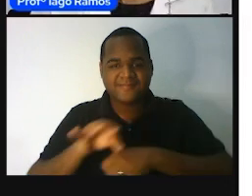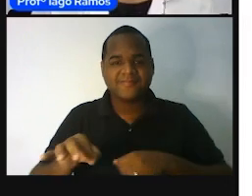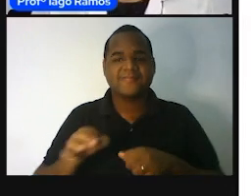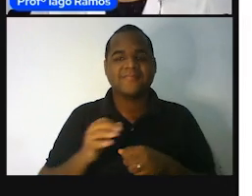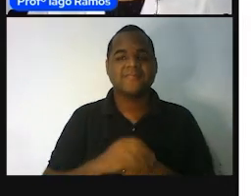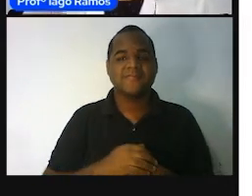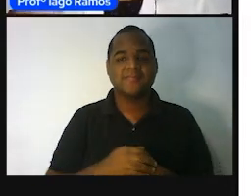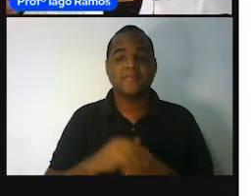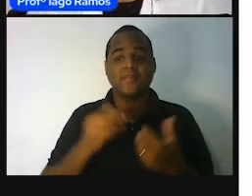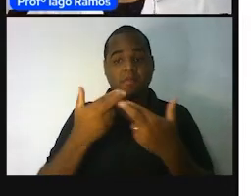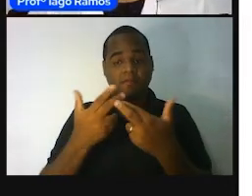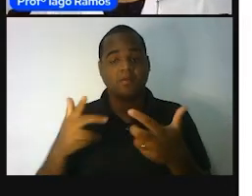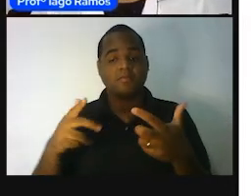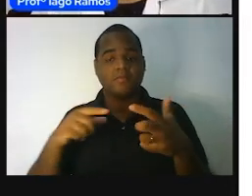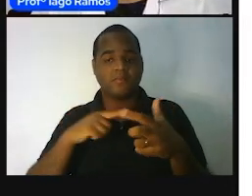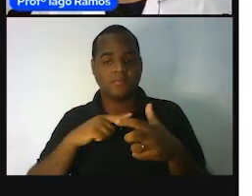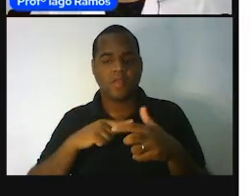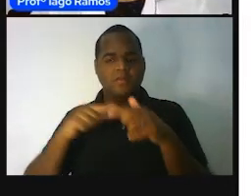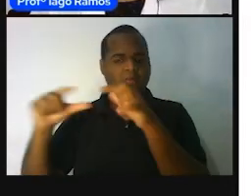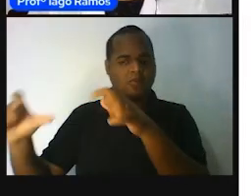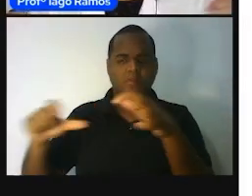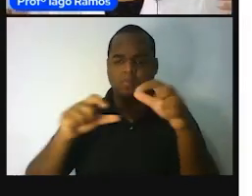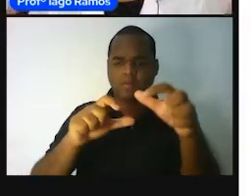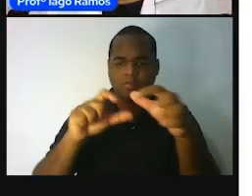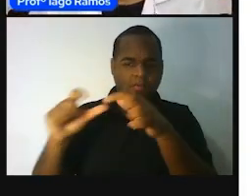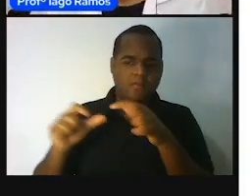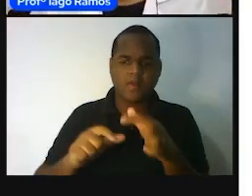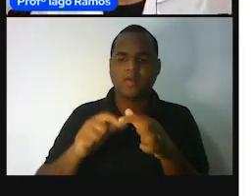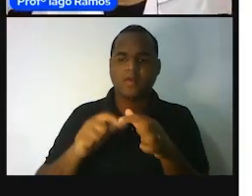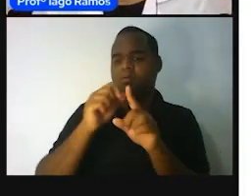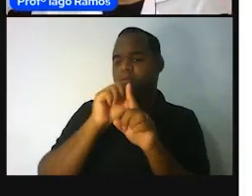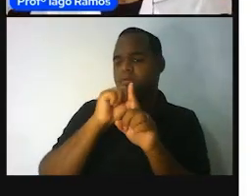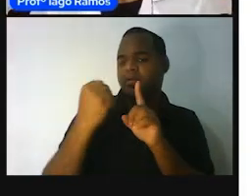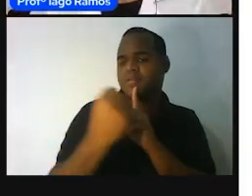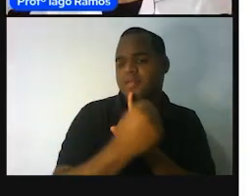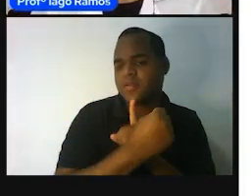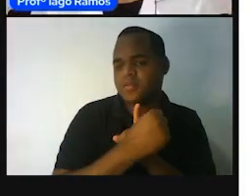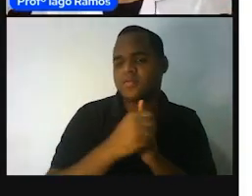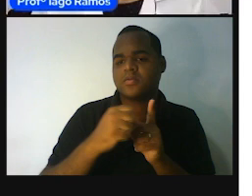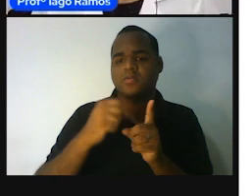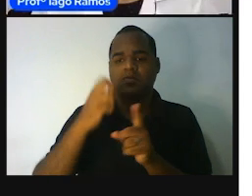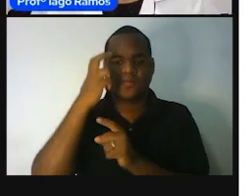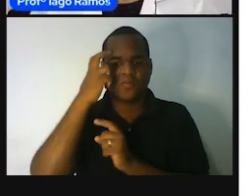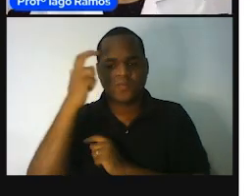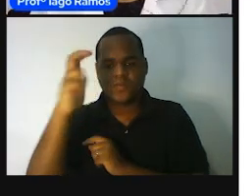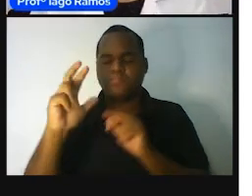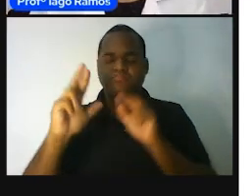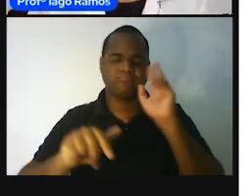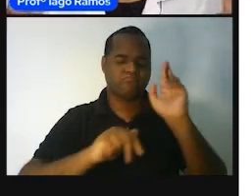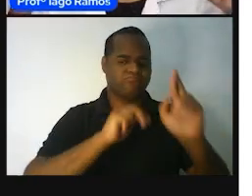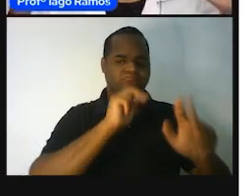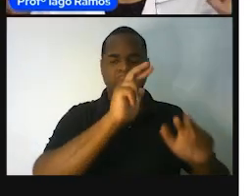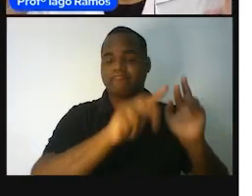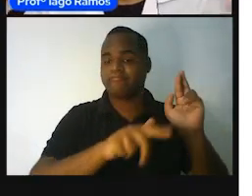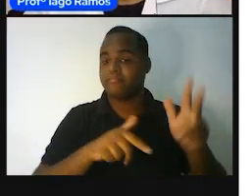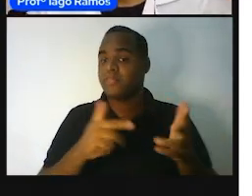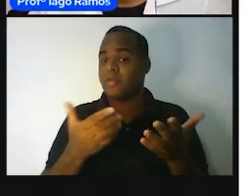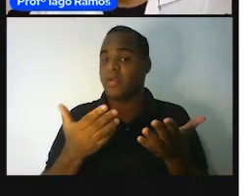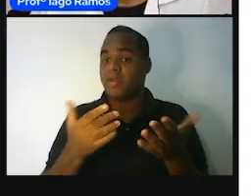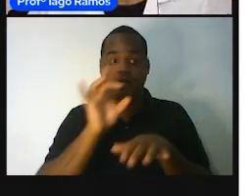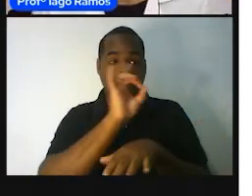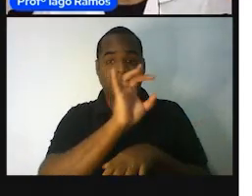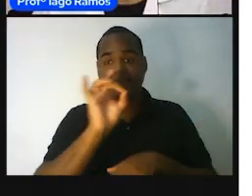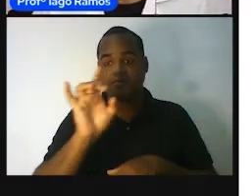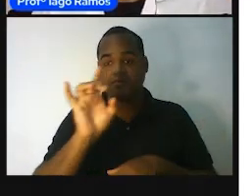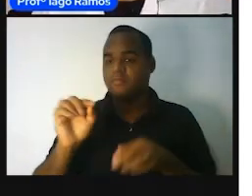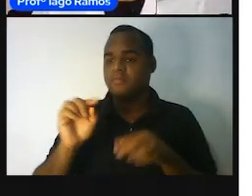fóruns, de culturas diferentes, civilizações diferentes, e cada um desenvolveu a sua forma de